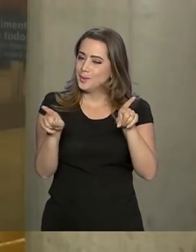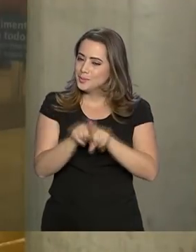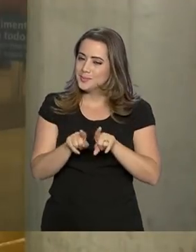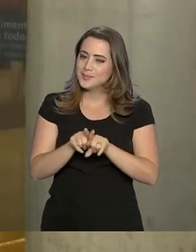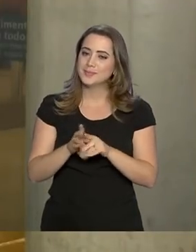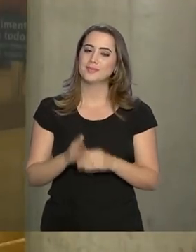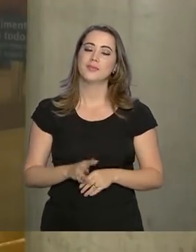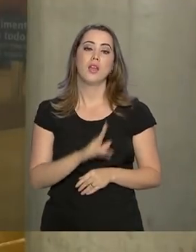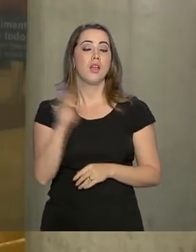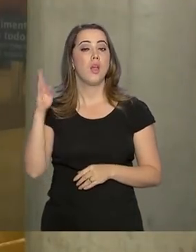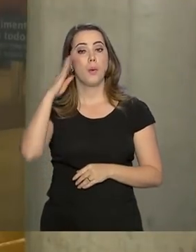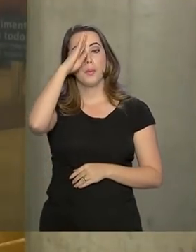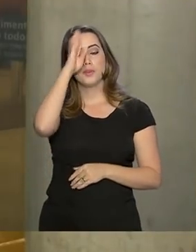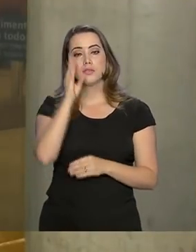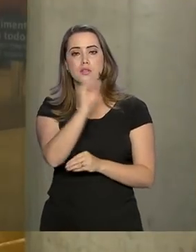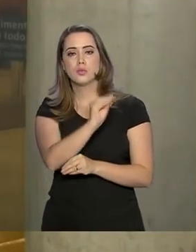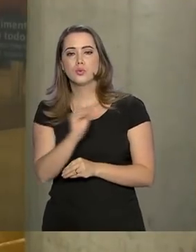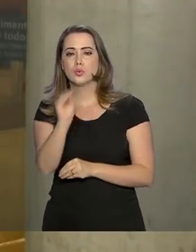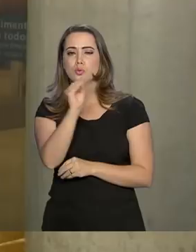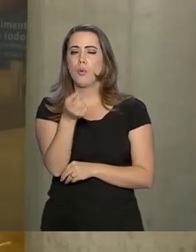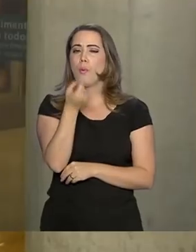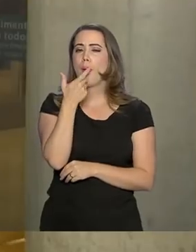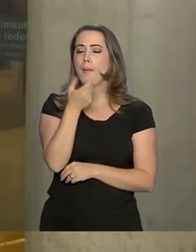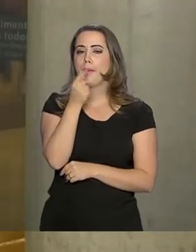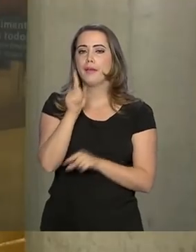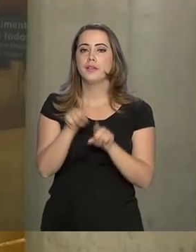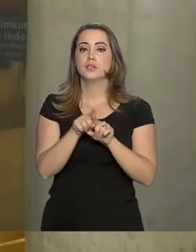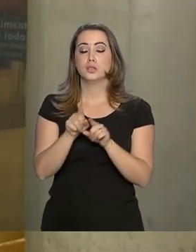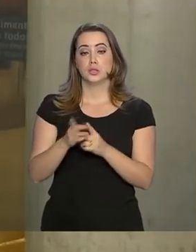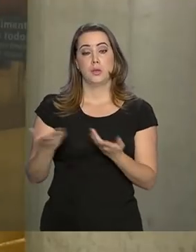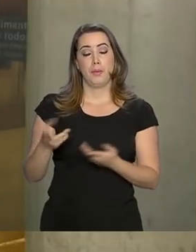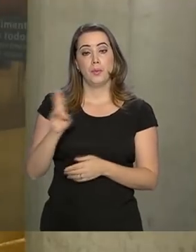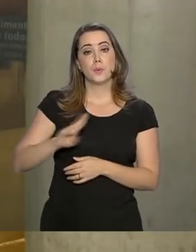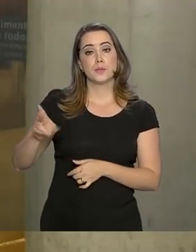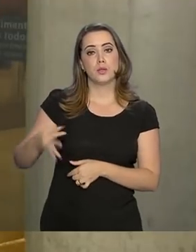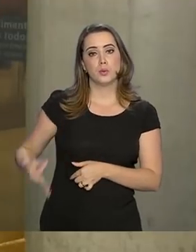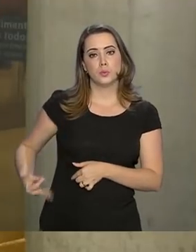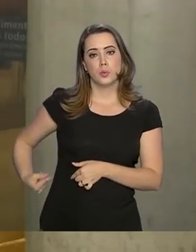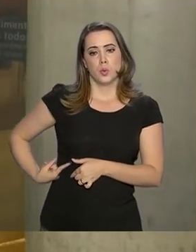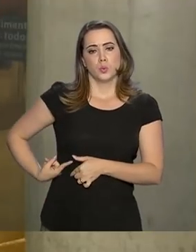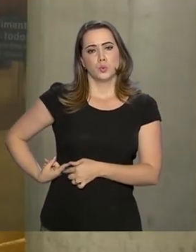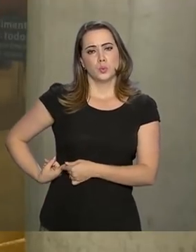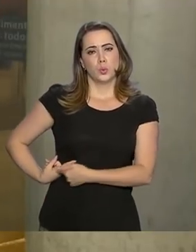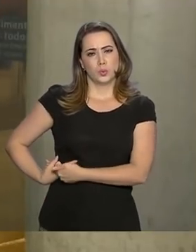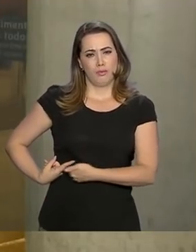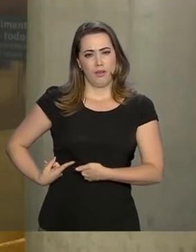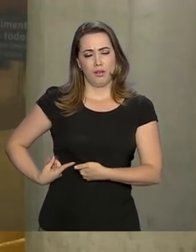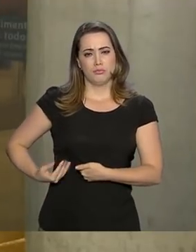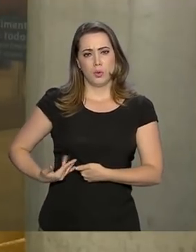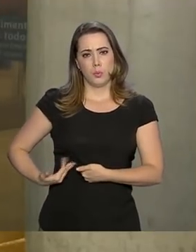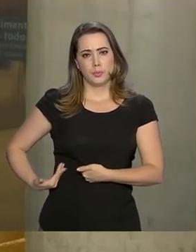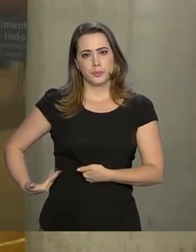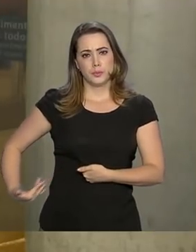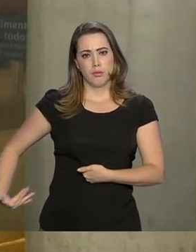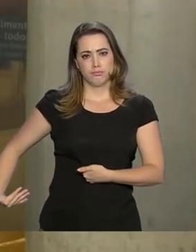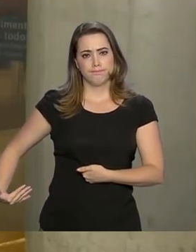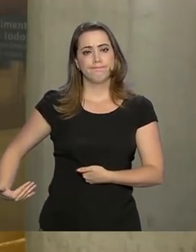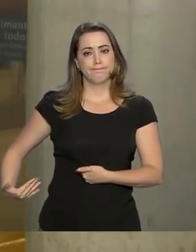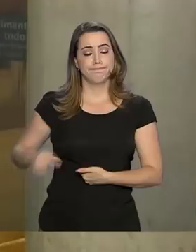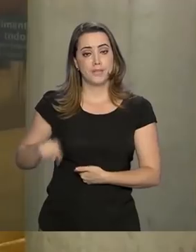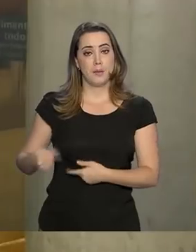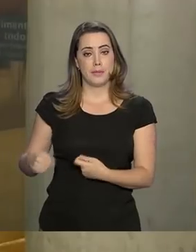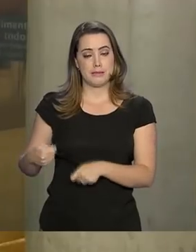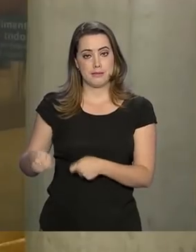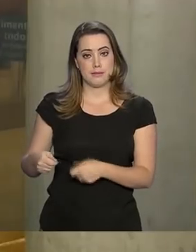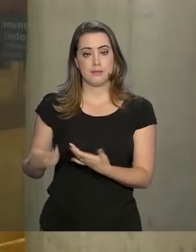presidente segue com o tratamento de antibióticos e com dreno no abdômen para a retirada desses líquidos. Ele faz ainda